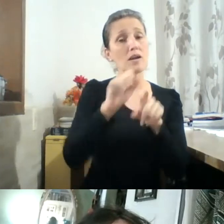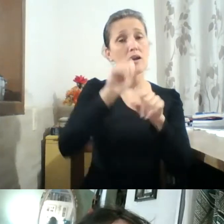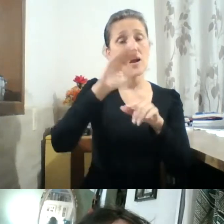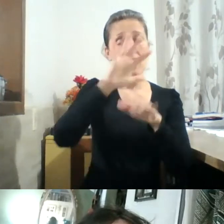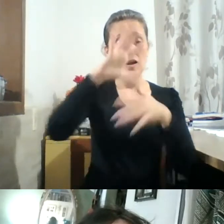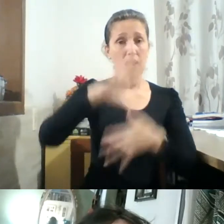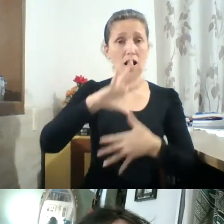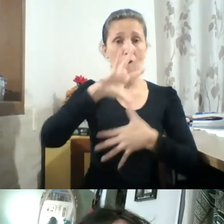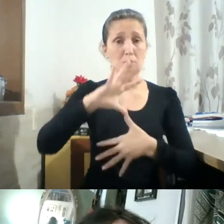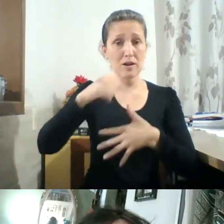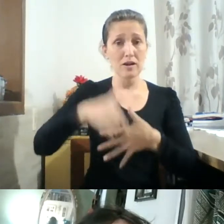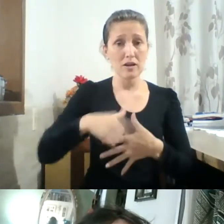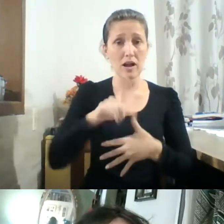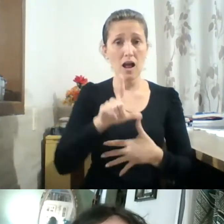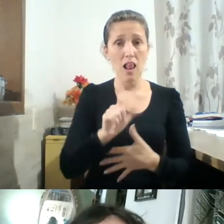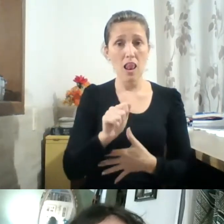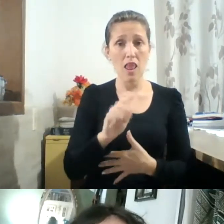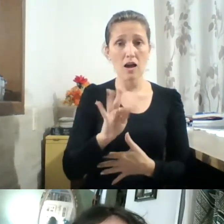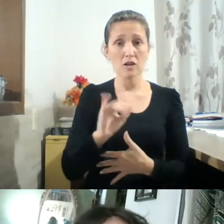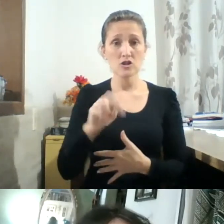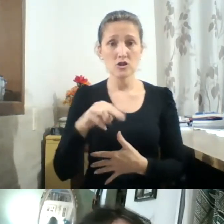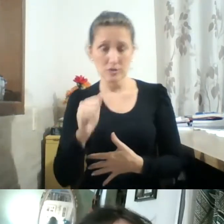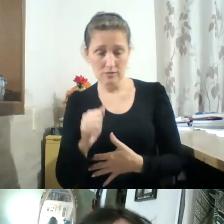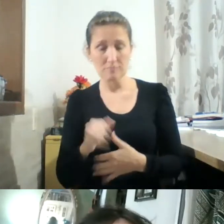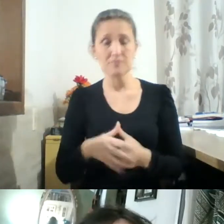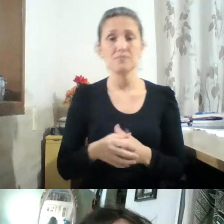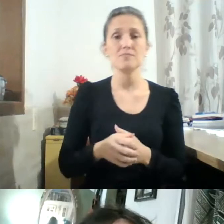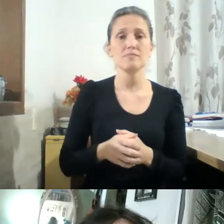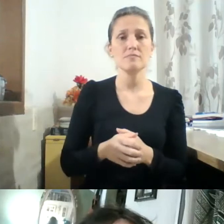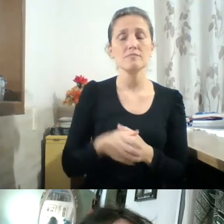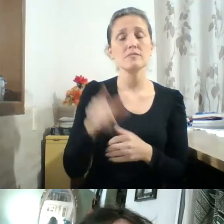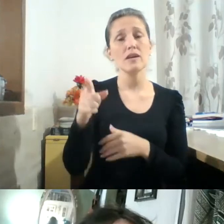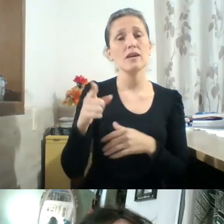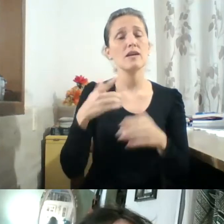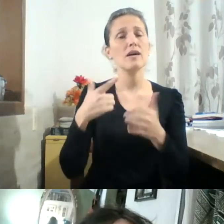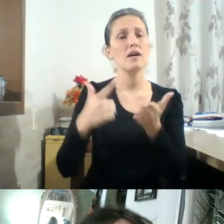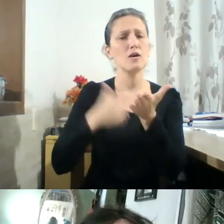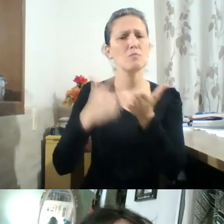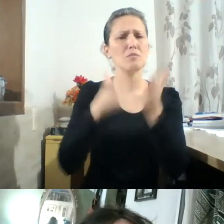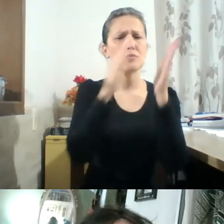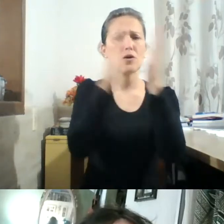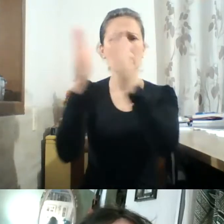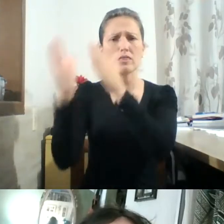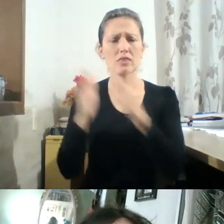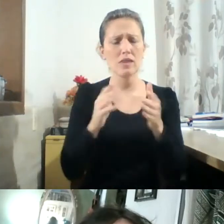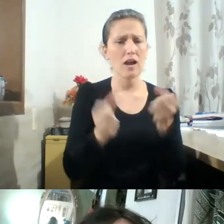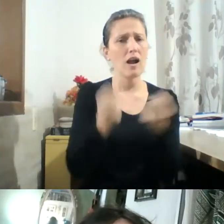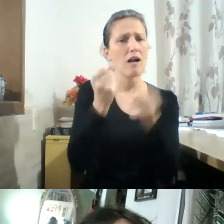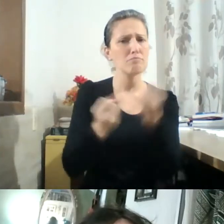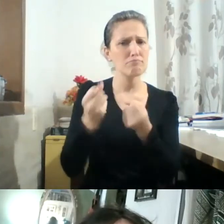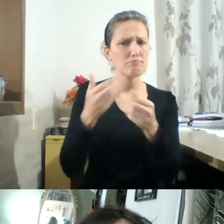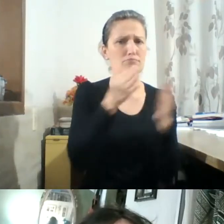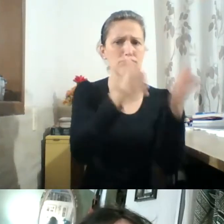2016 e 2018. E o projeto Biblioteca Móvel da Fototeca de Cuba. Lucila Horne,